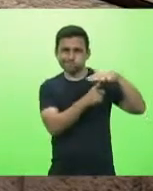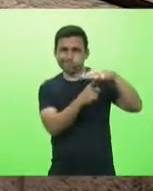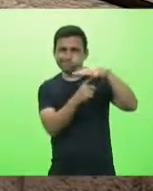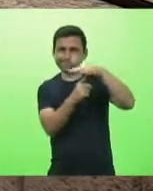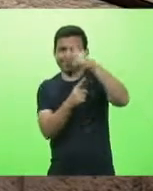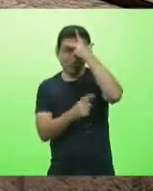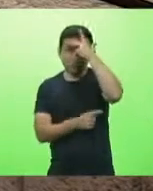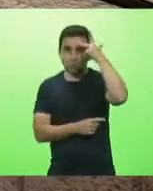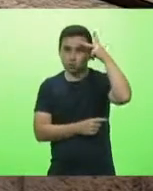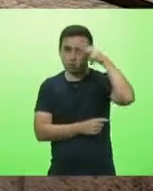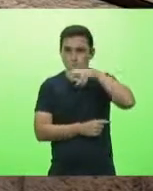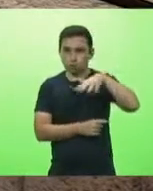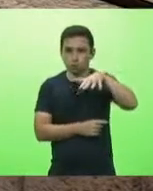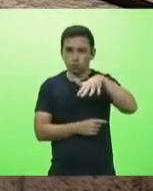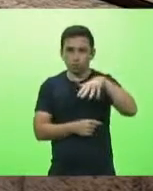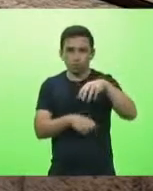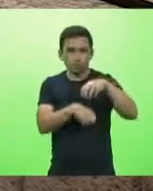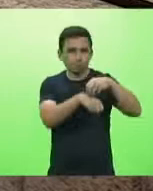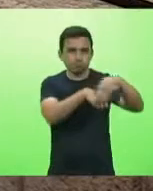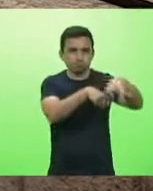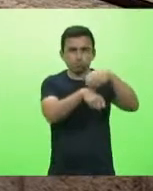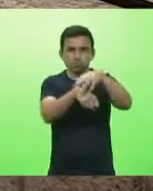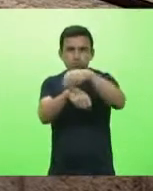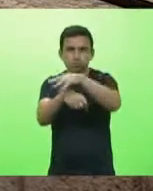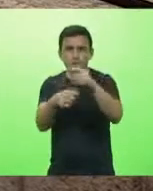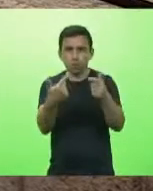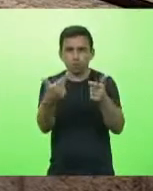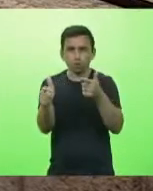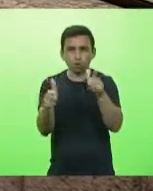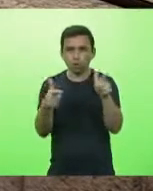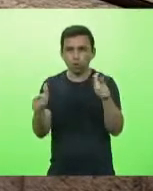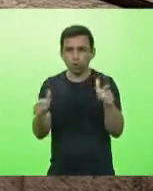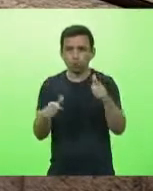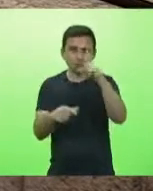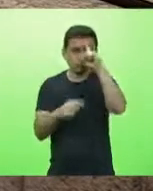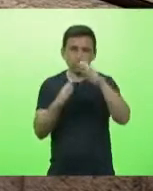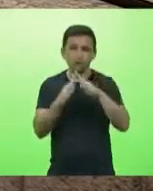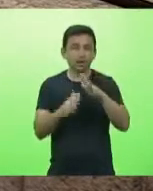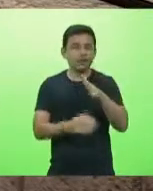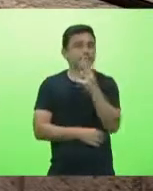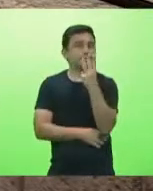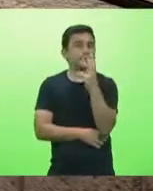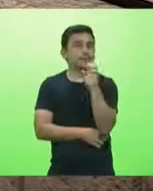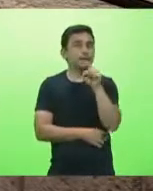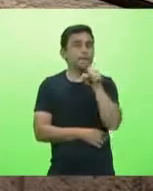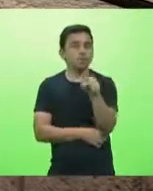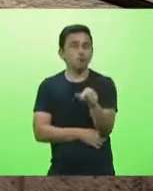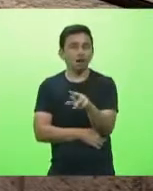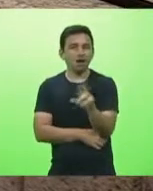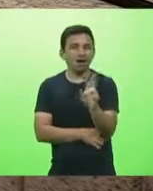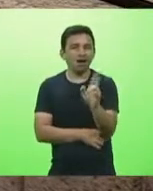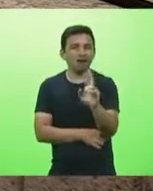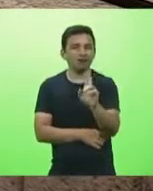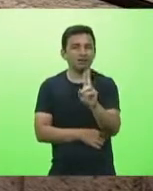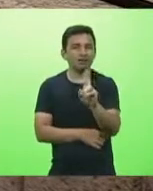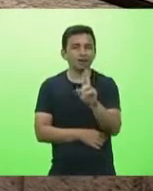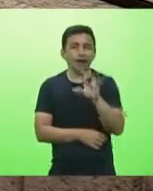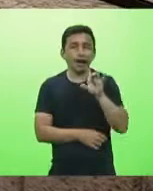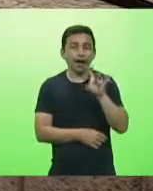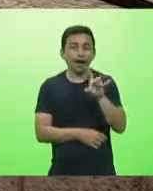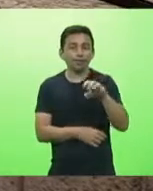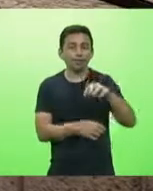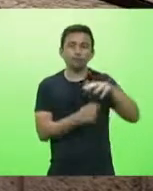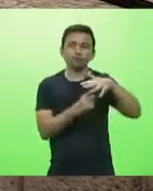para outros hospitais ao custo de 30 mil reais em torno disso por voo já com um